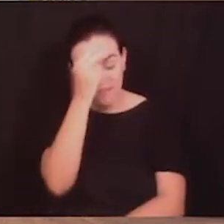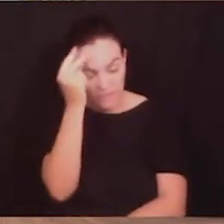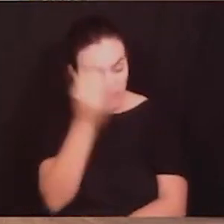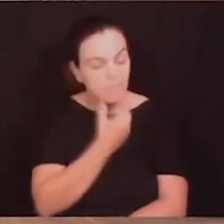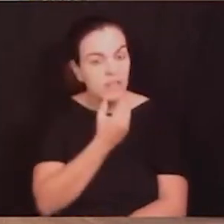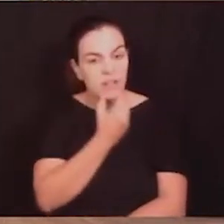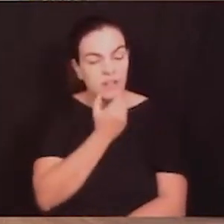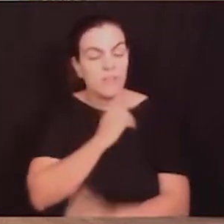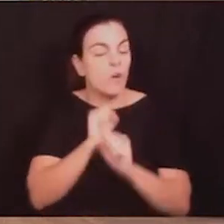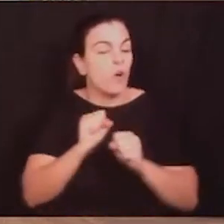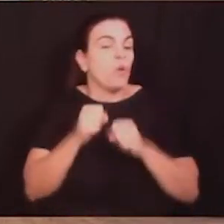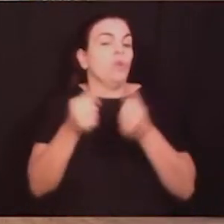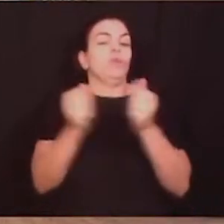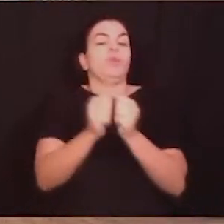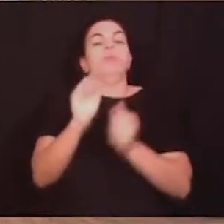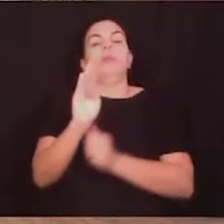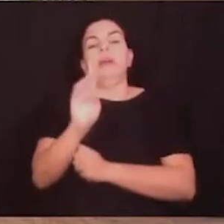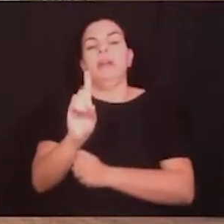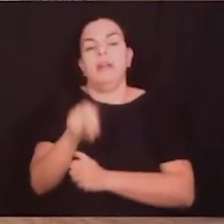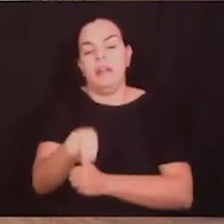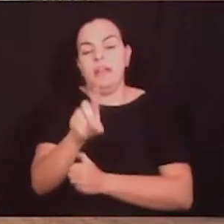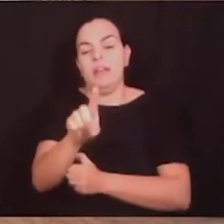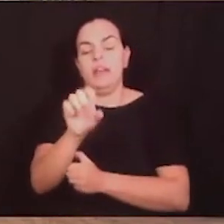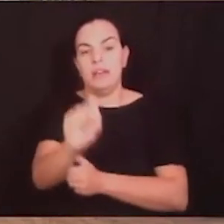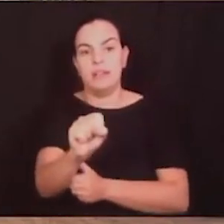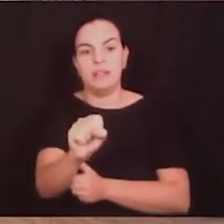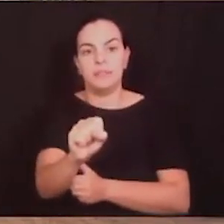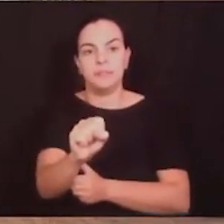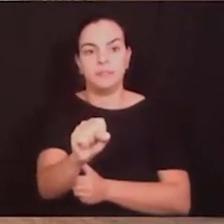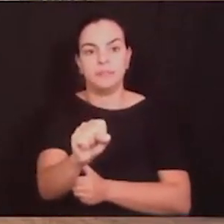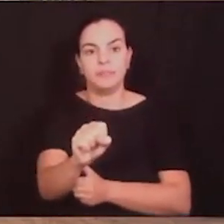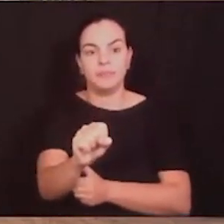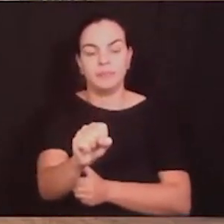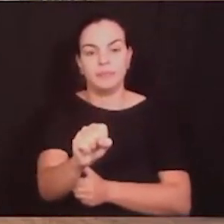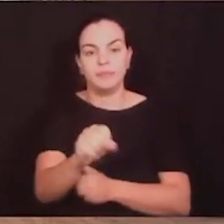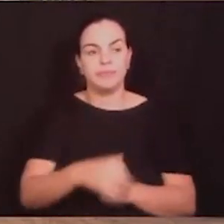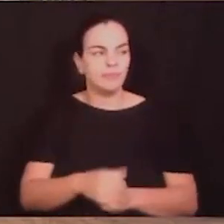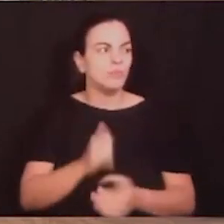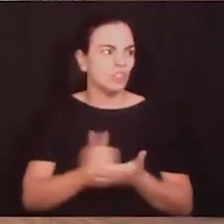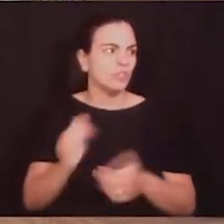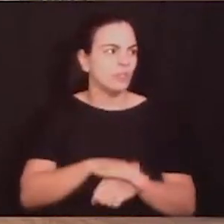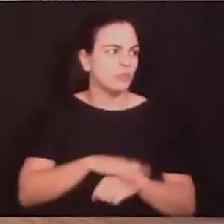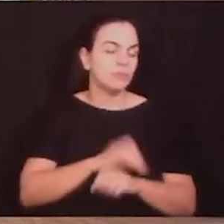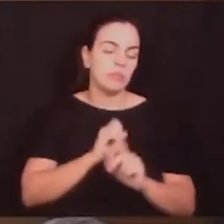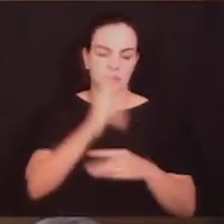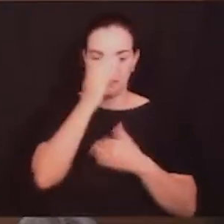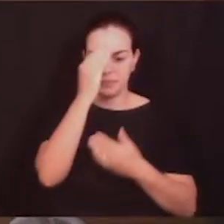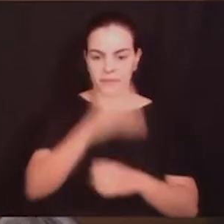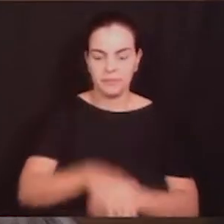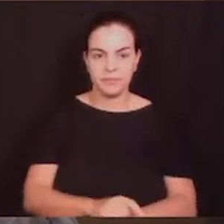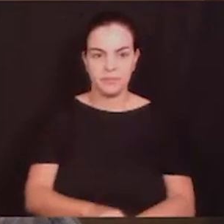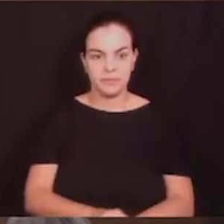BNDES, para que cada vez mais... 30 segundos? Já foi? Então, agradeço. Obrigado,